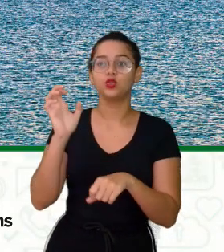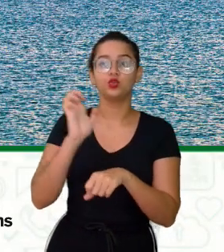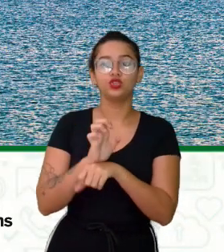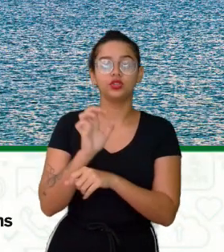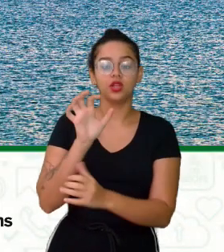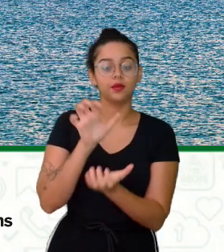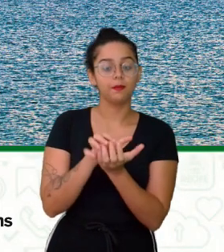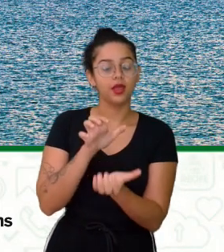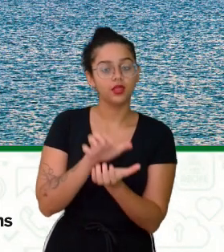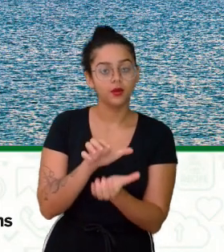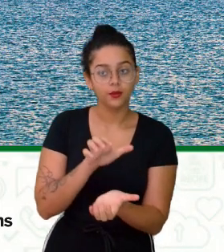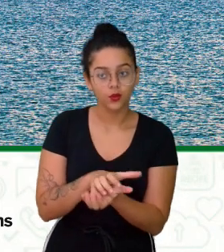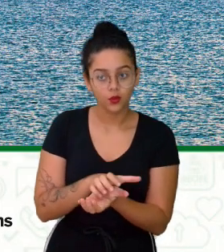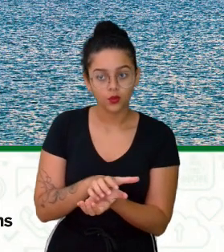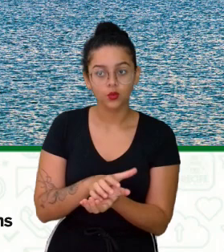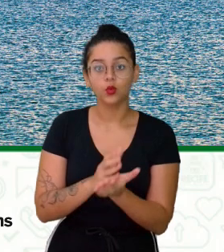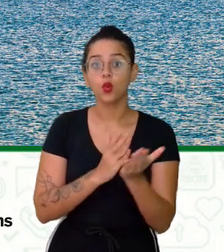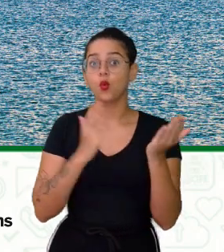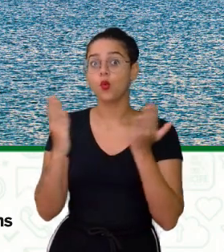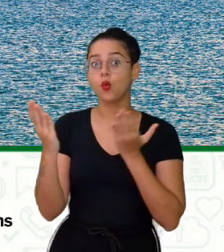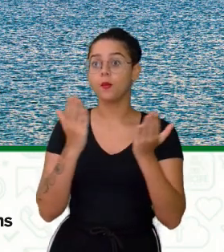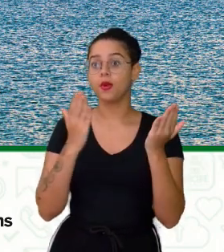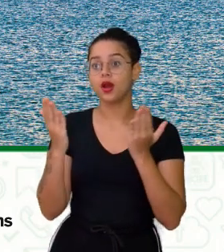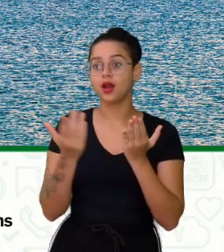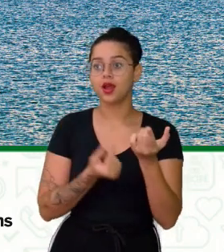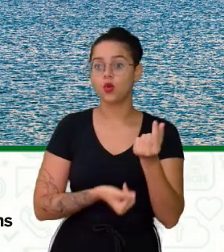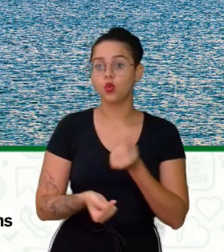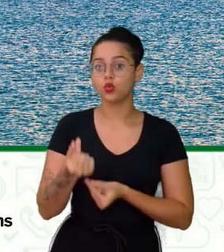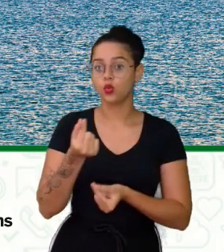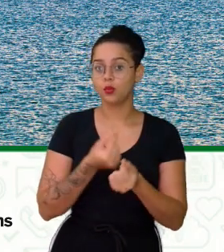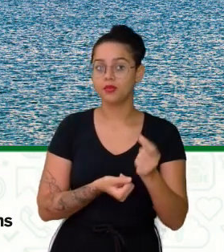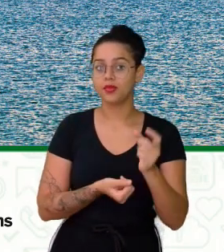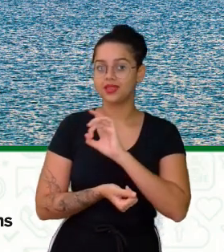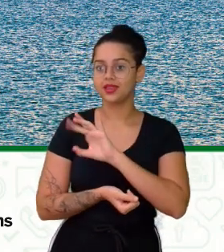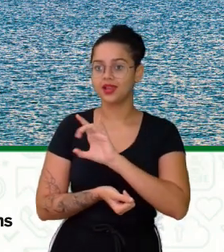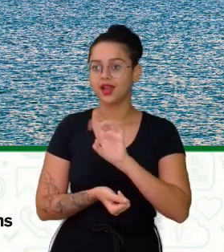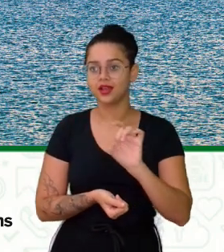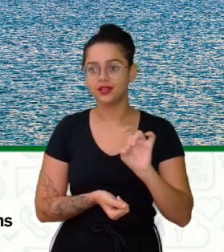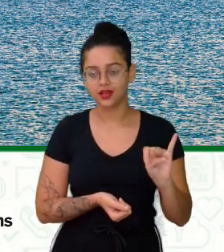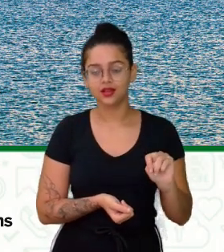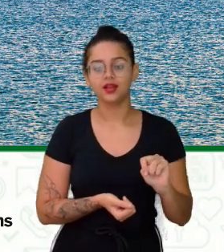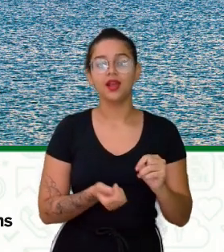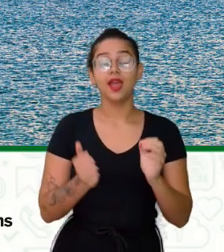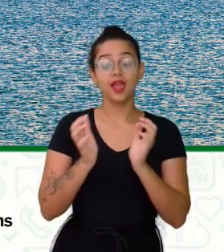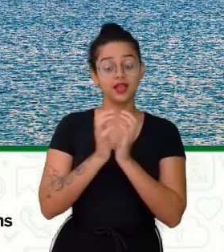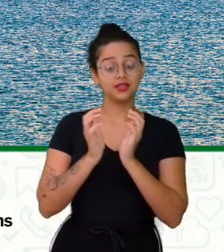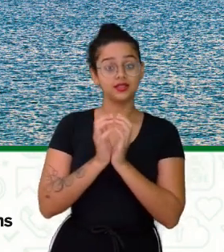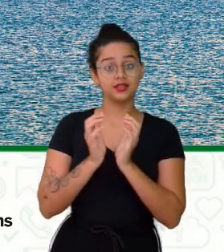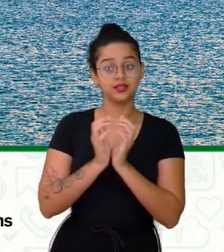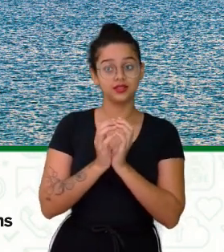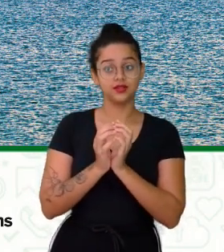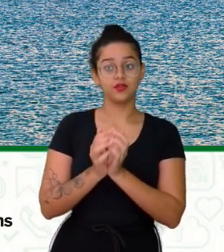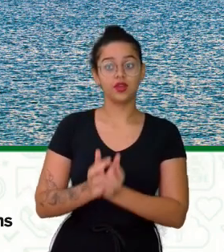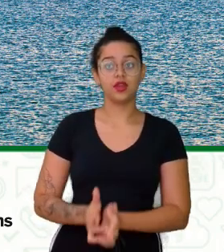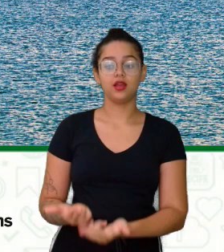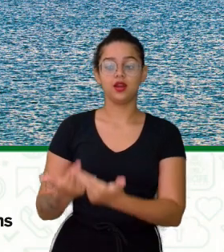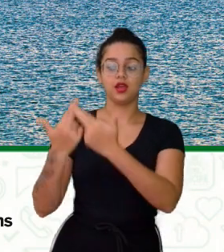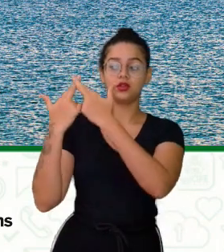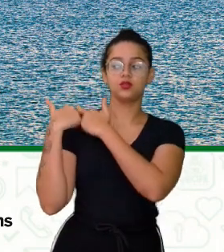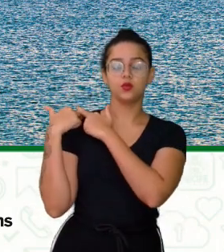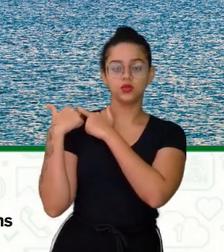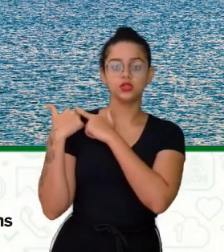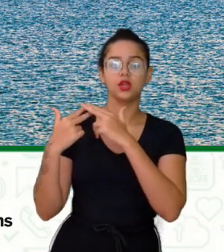Pernambuco E for comparar As economias De cada uma Recife Vai ser Responsável